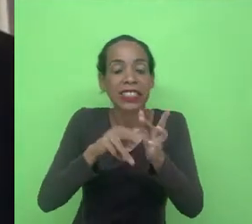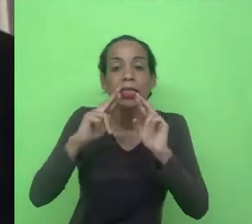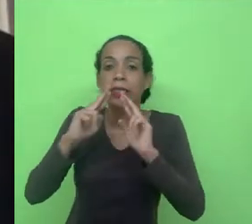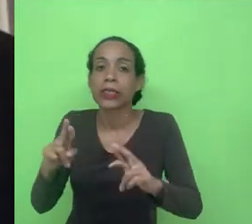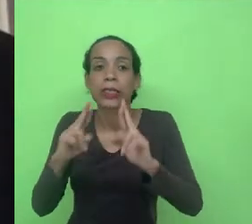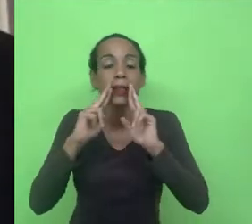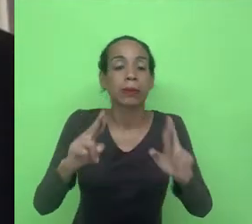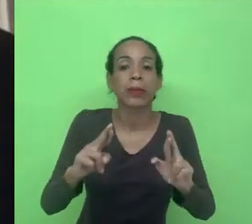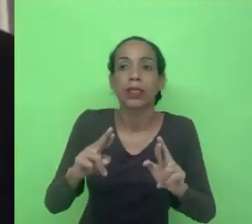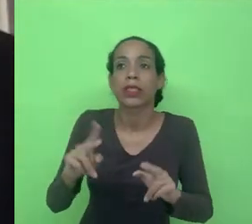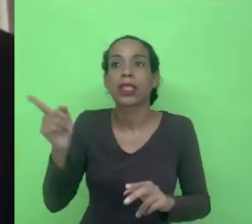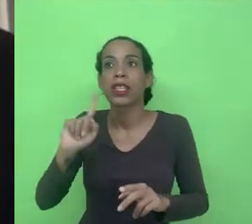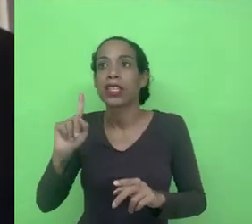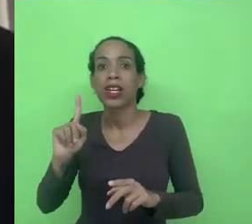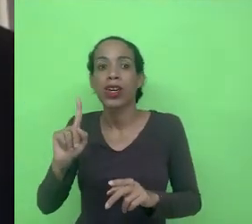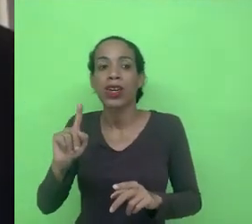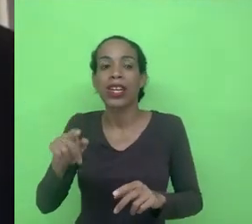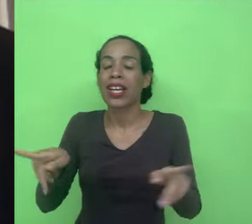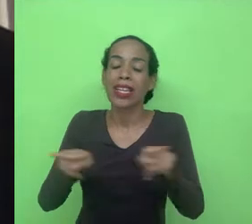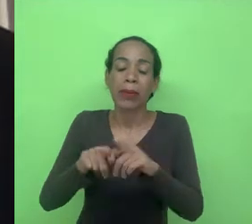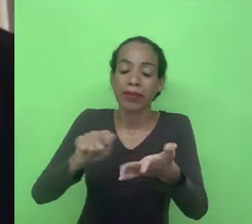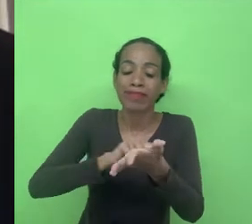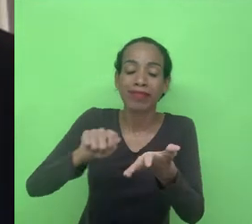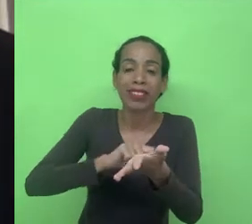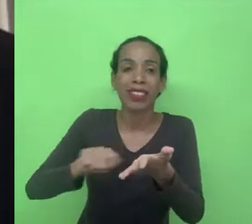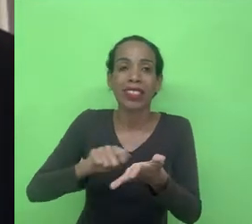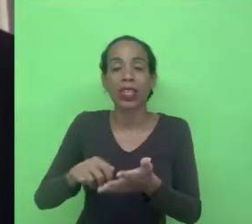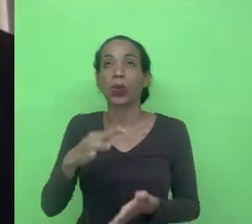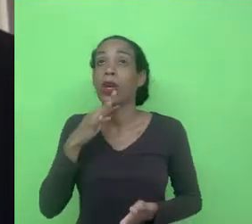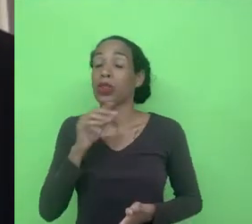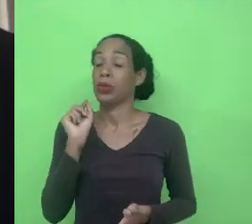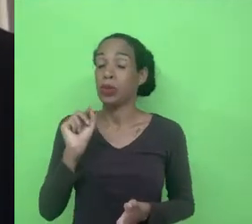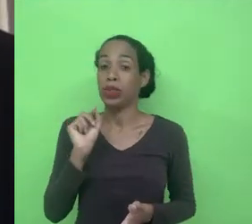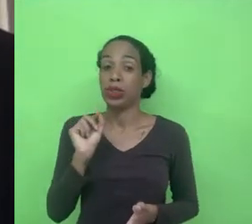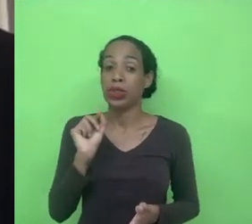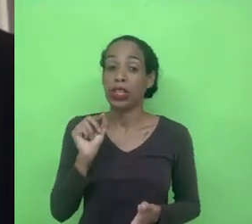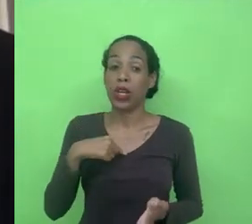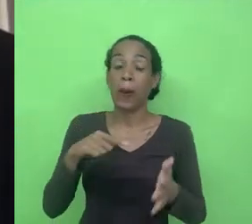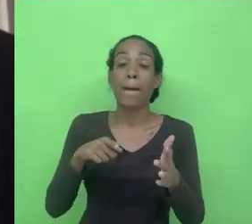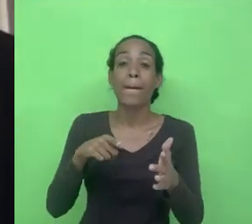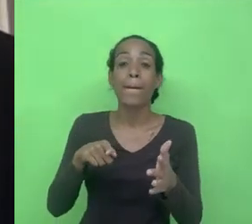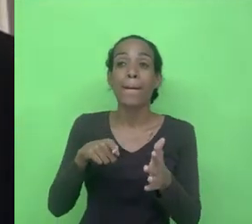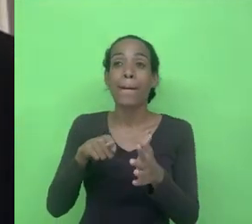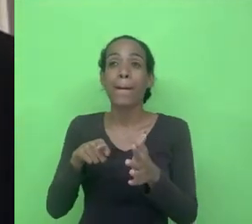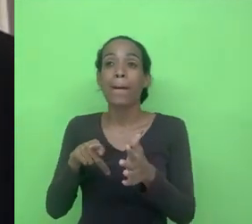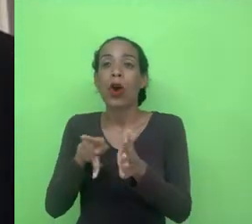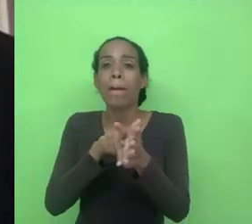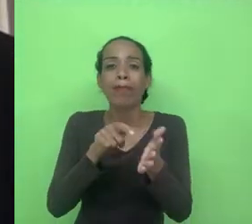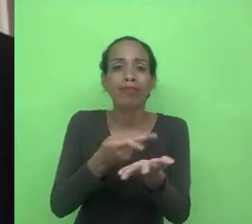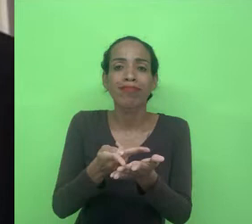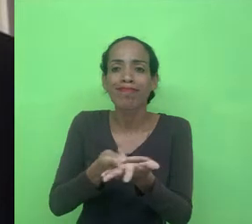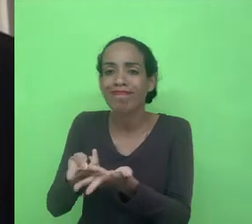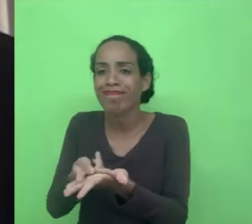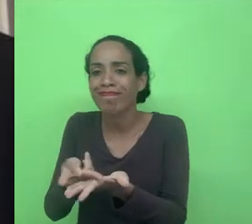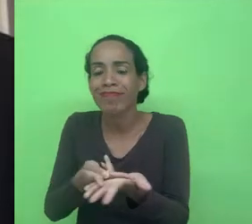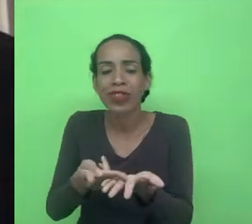eu nem busco meramente descrever. Eu acho que eu busco acessar todas as associações que estão